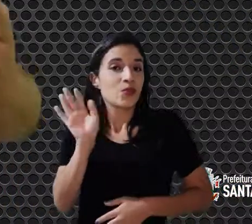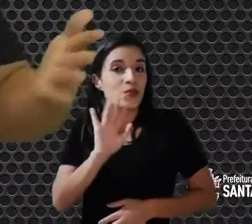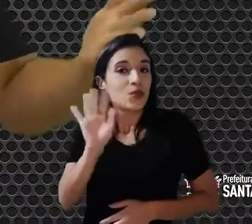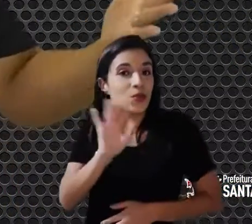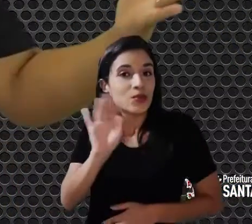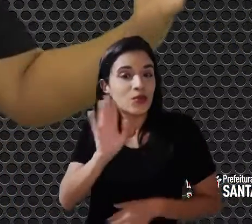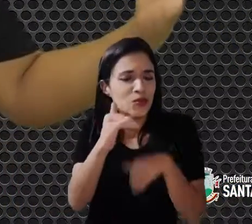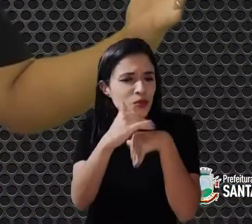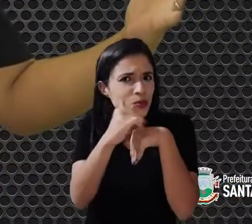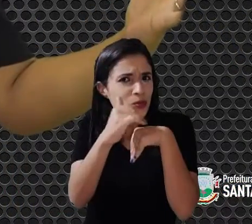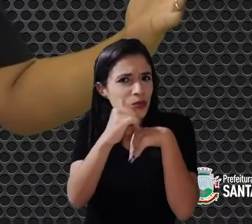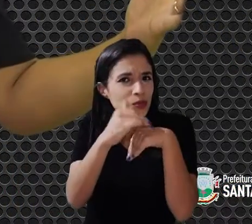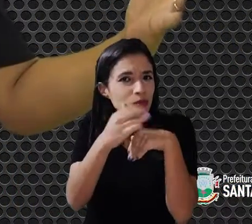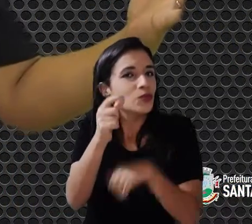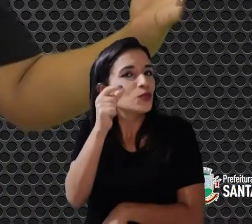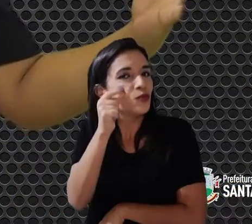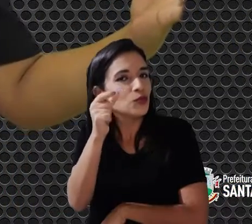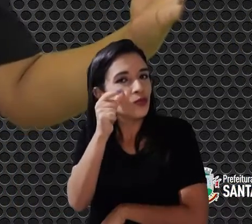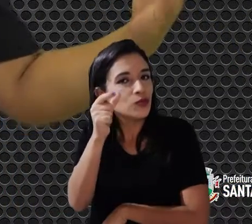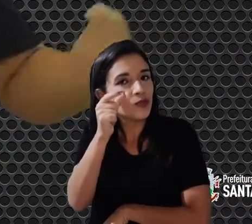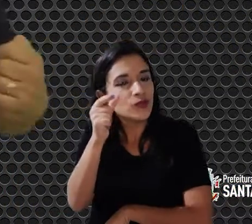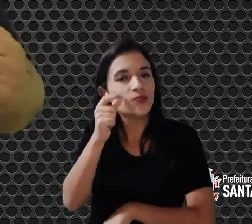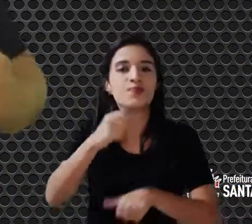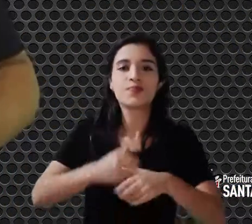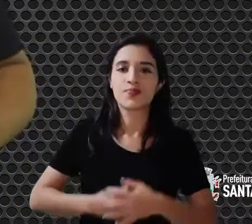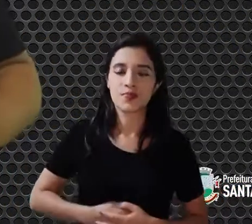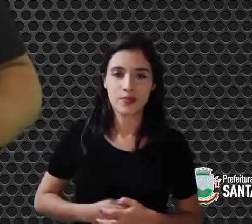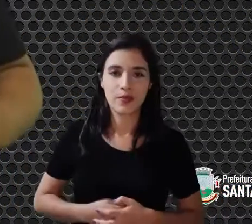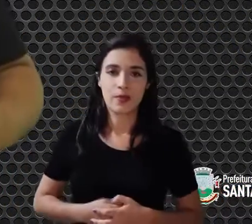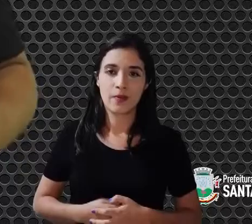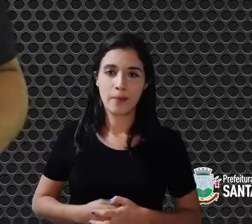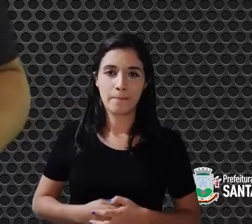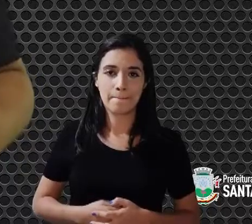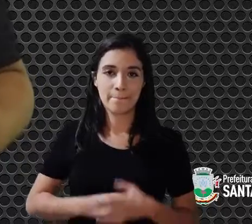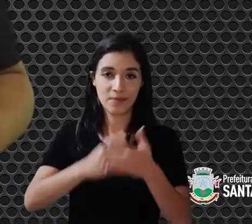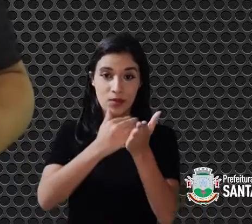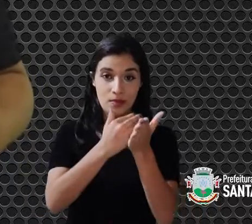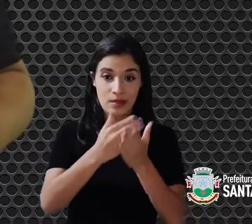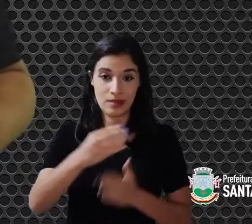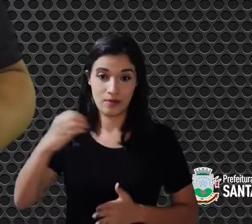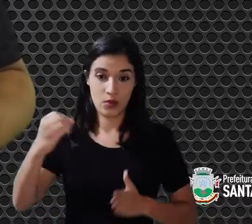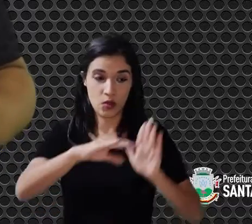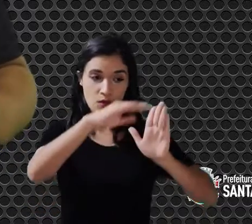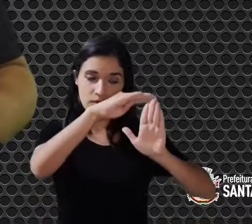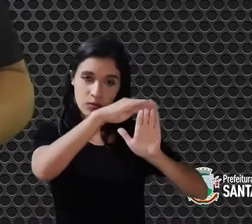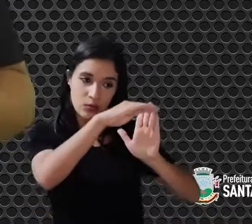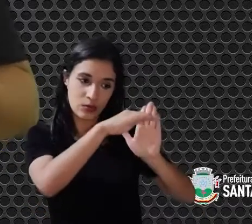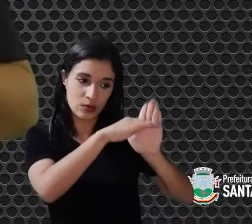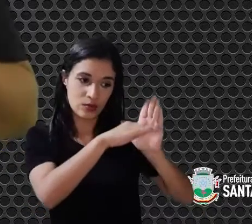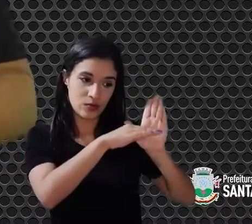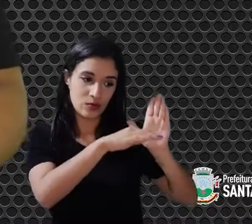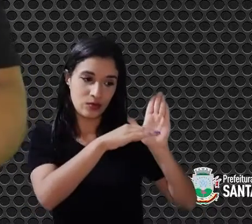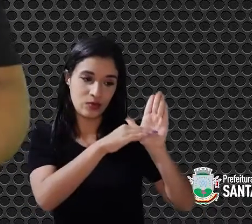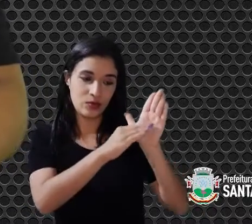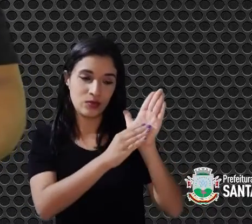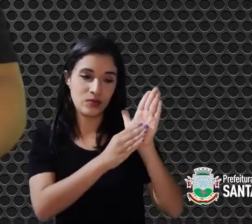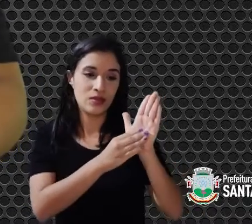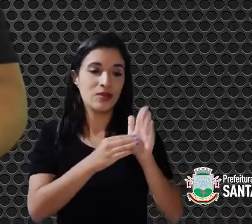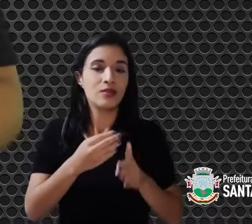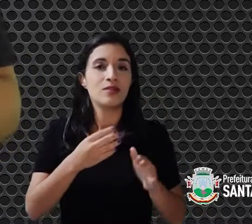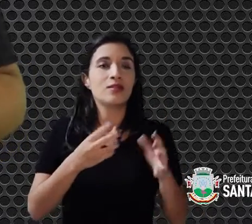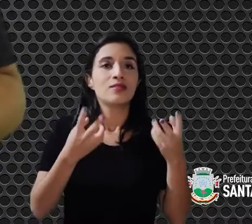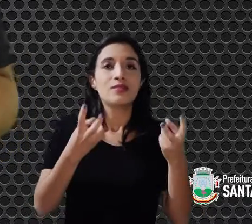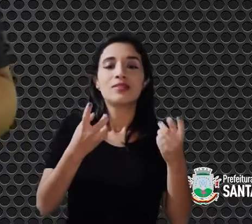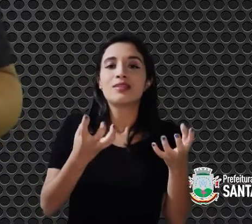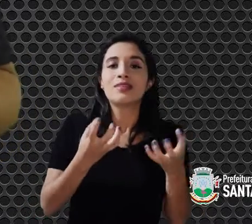Saudações, queridos telespectadores, e ao iniciarmos uma nova programação, envolvidos no